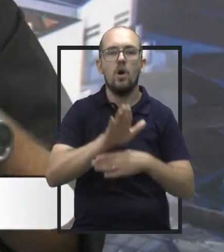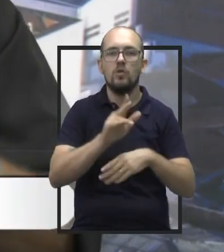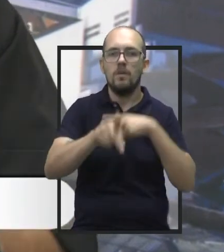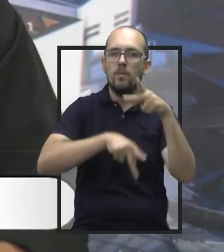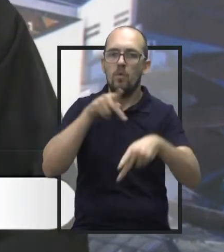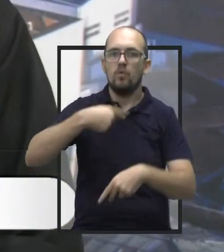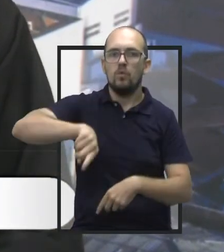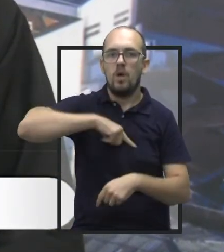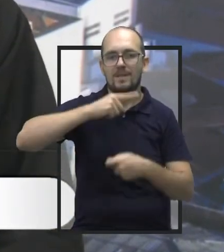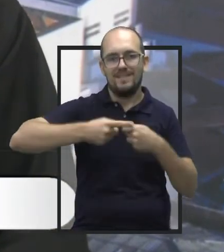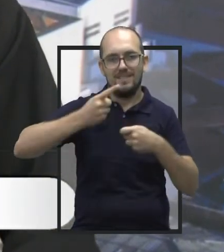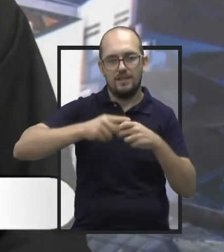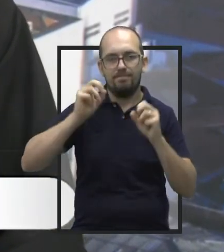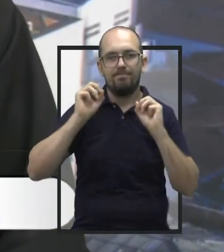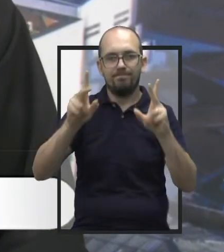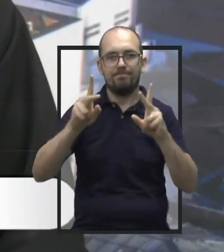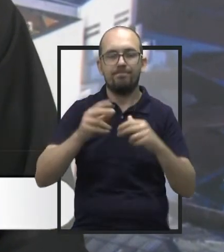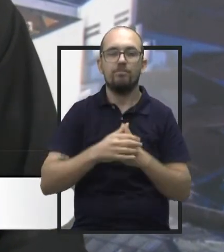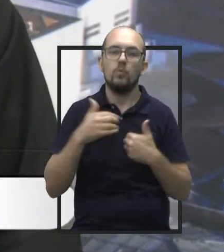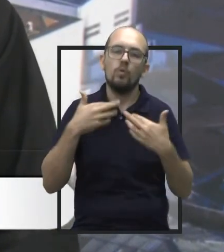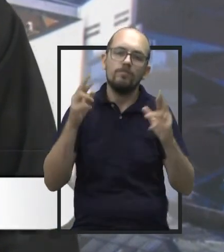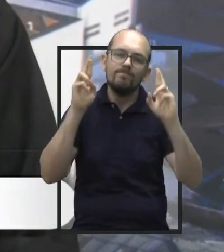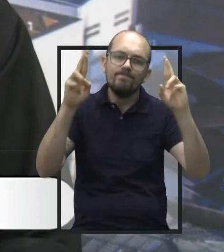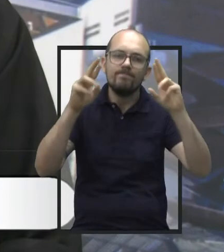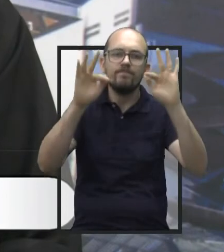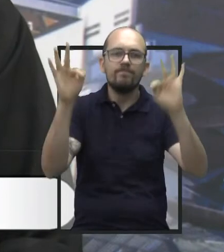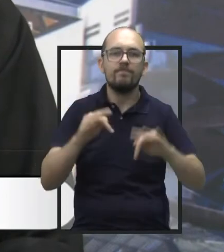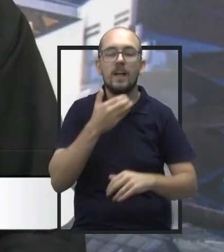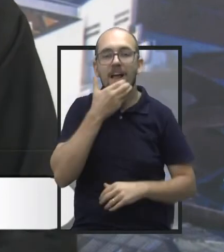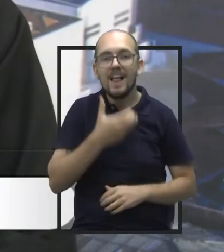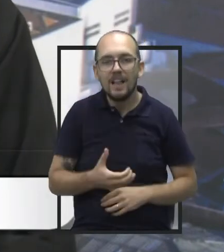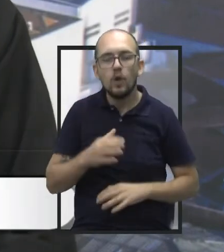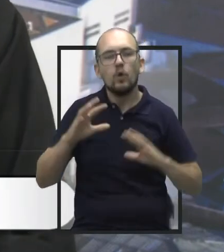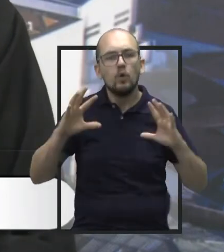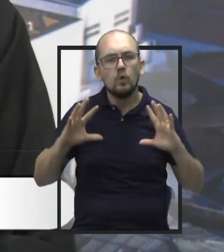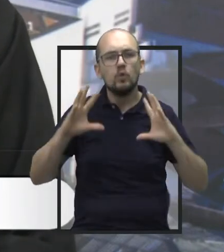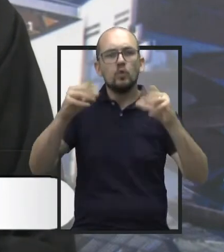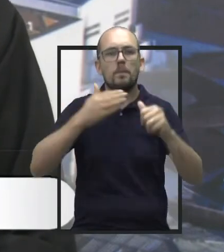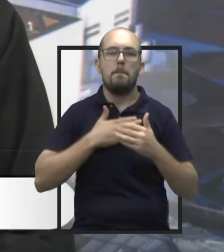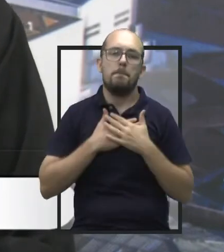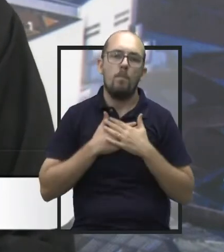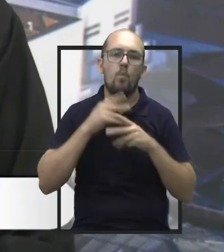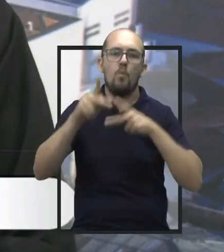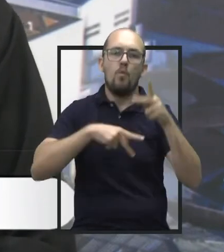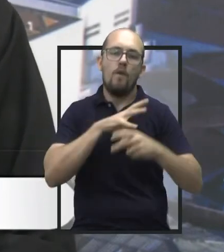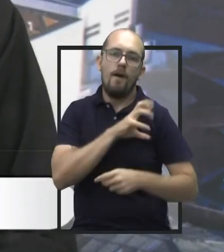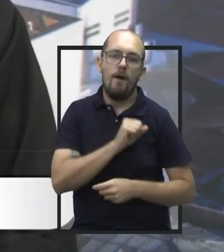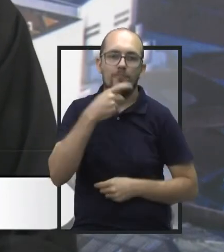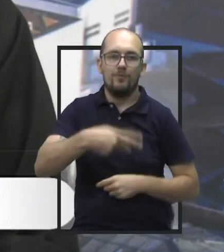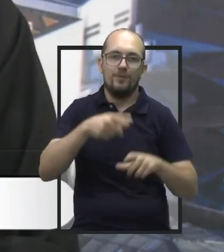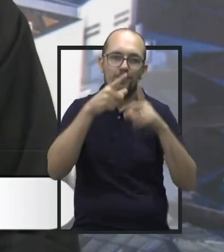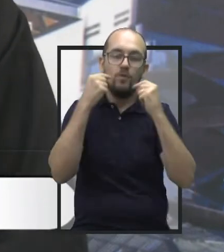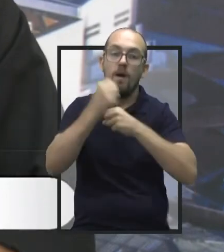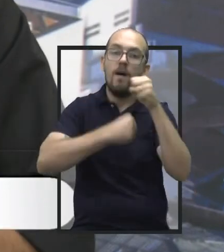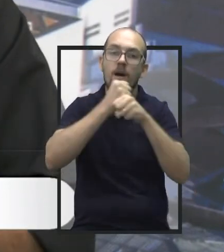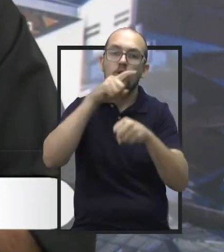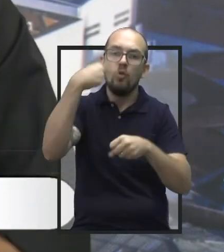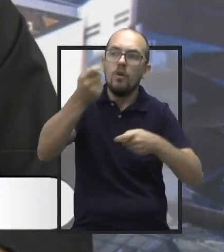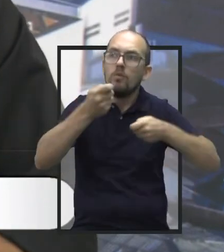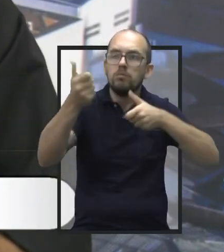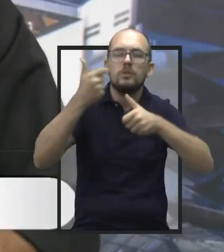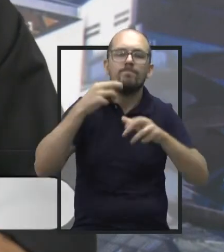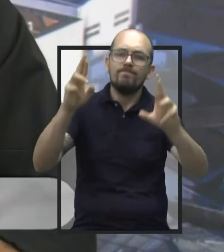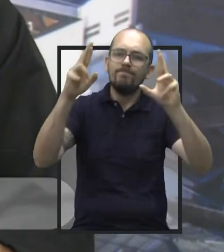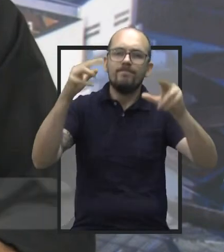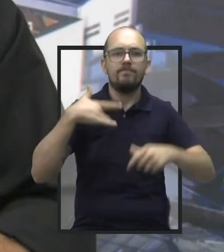e pela nossa cidade, tá? Eu quero aqui desejar um feliz Natal a toda a minha população querida e amada de Jaú. Um ano novo, repleto de